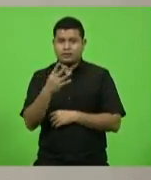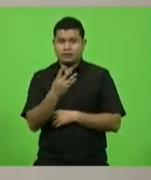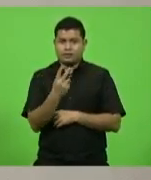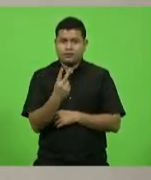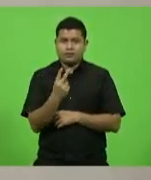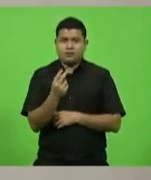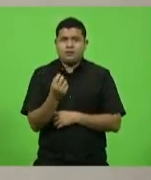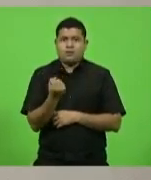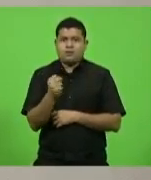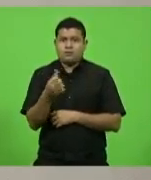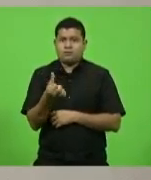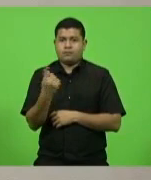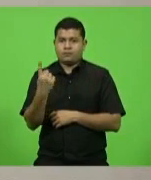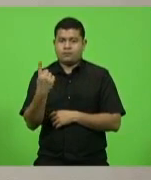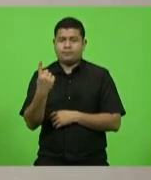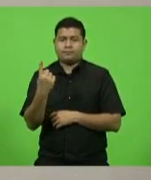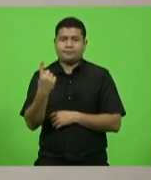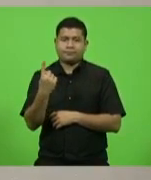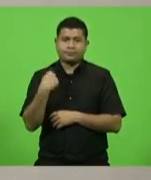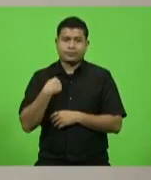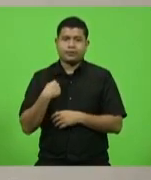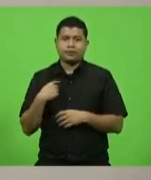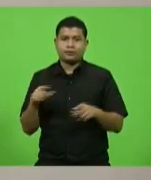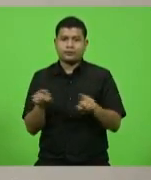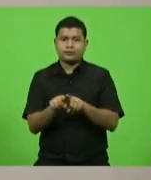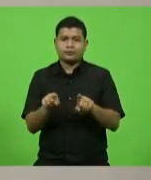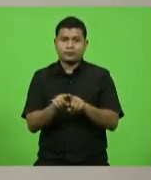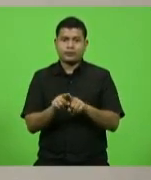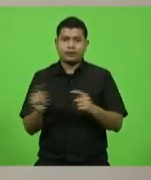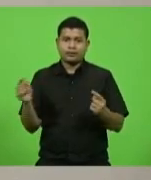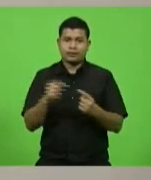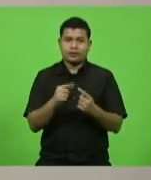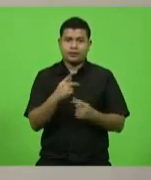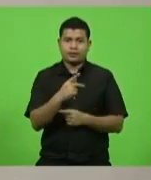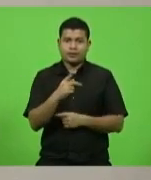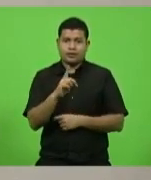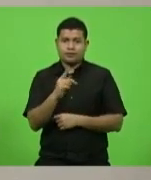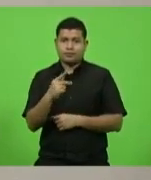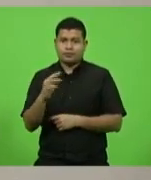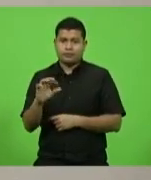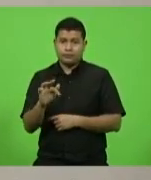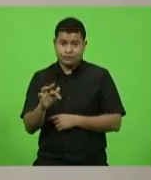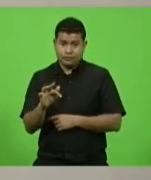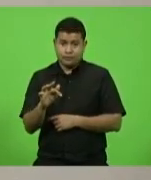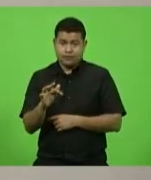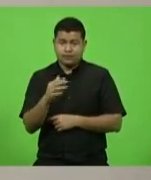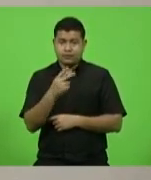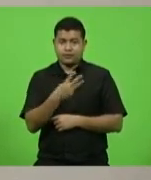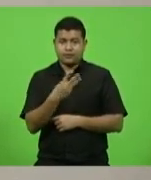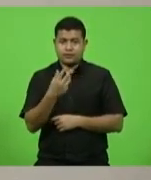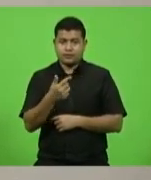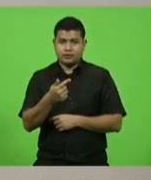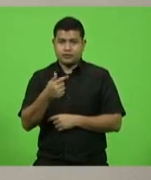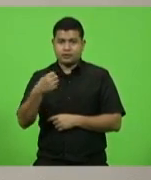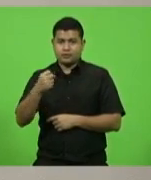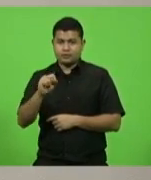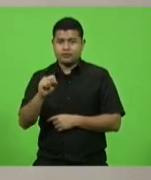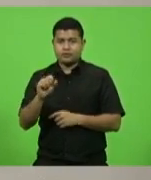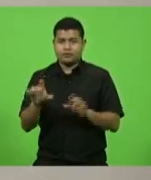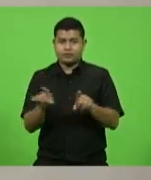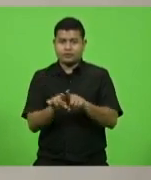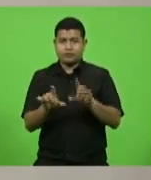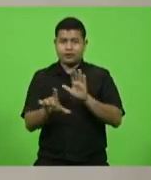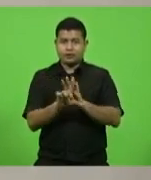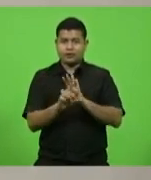quanto à aplicação da ADPF 378 e a Lei Federal 1079, para impeachment de